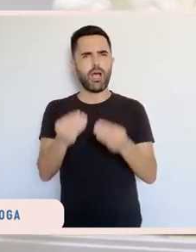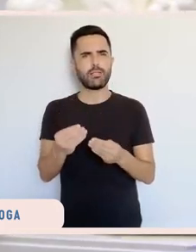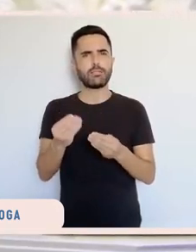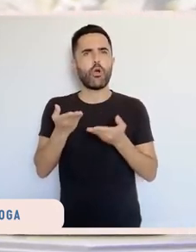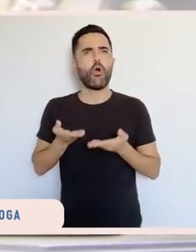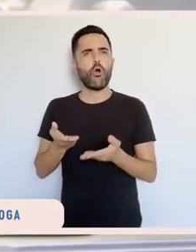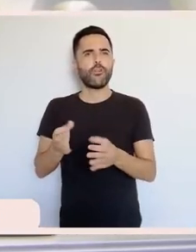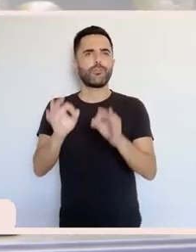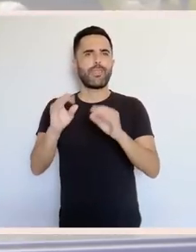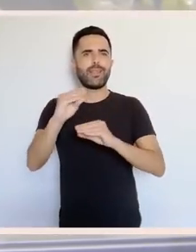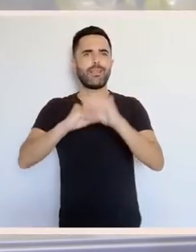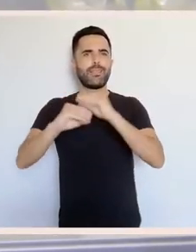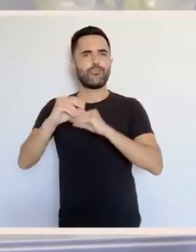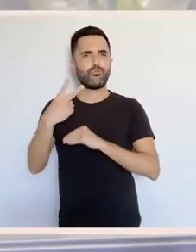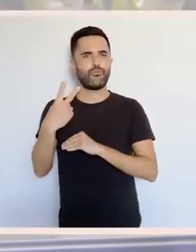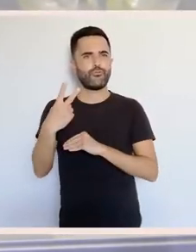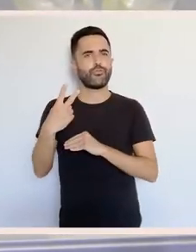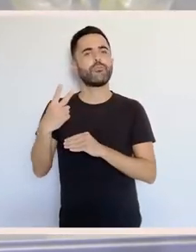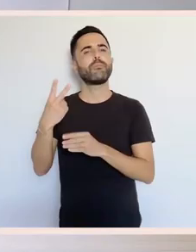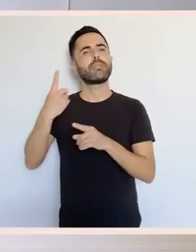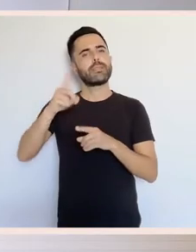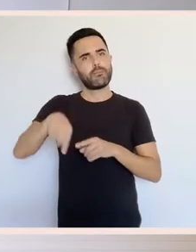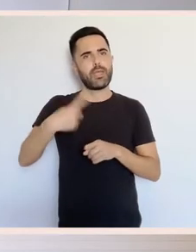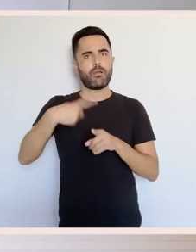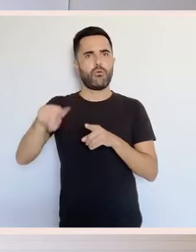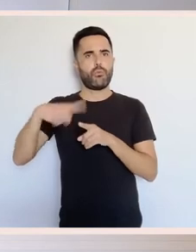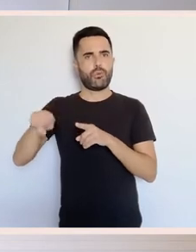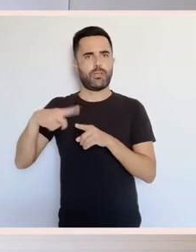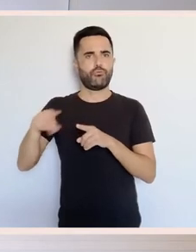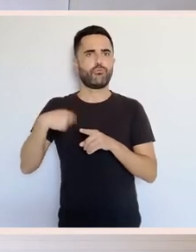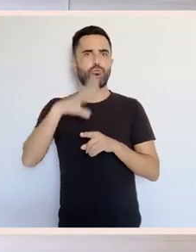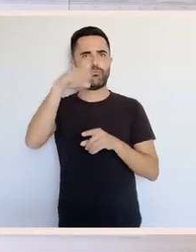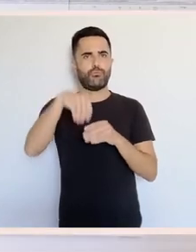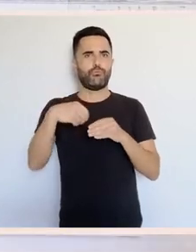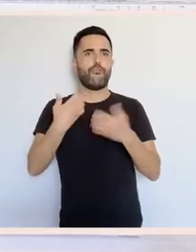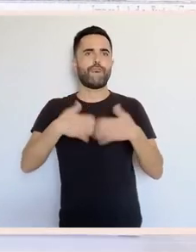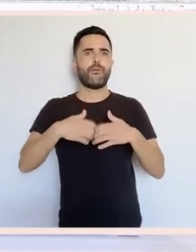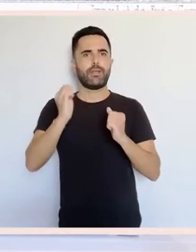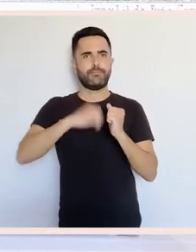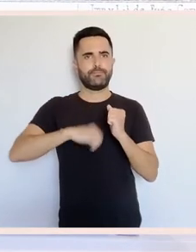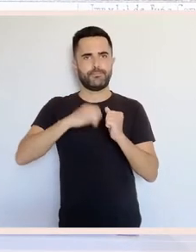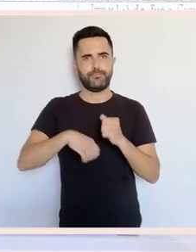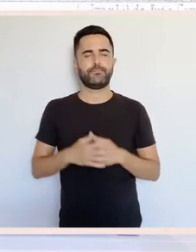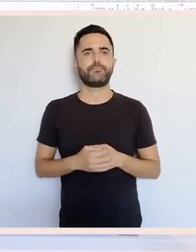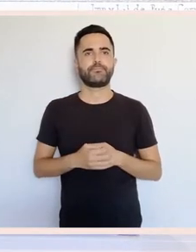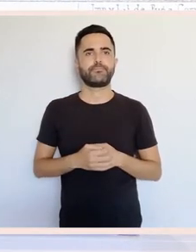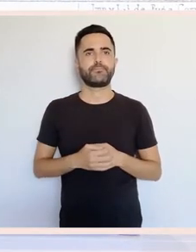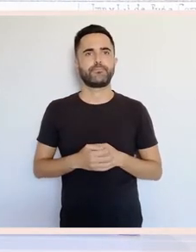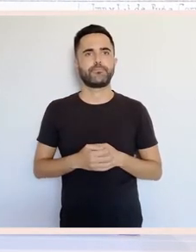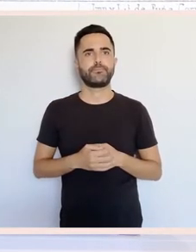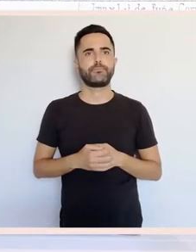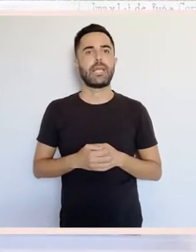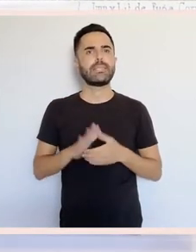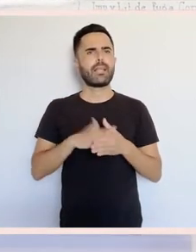de Siderúxia. A fábrica de sargadelos é un grande complexo industrial que foi moi importante no século XIX, pero que